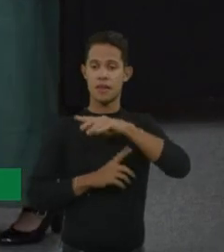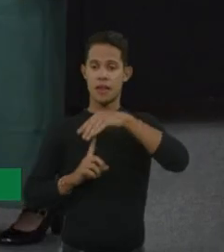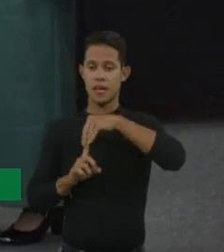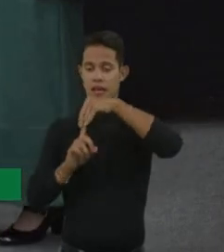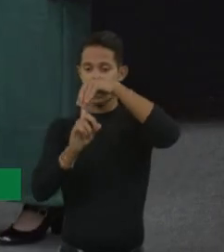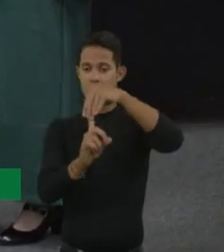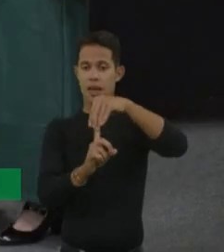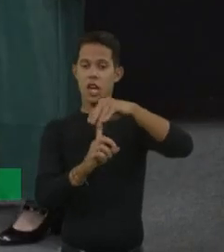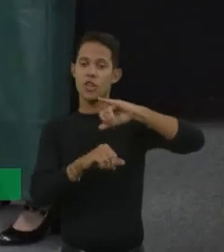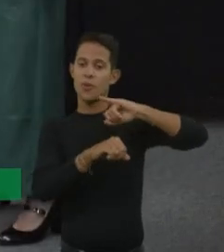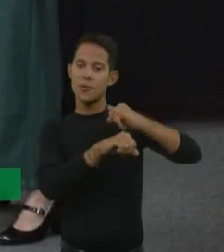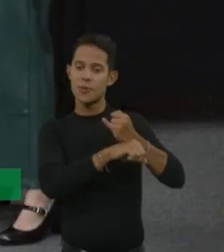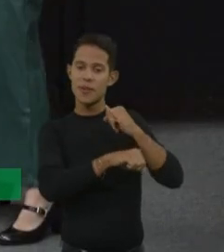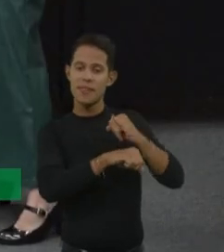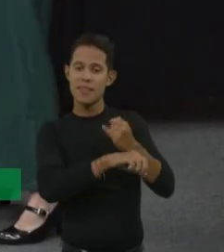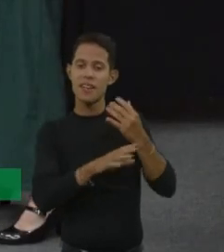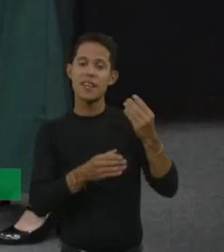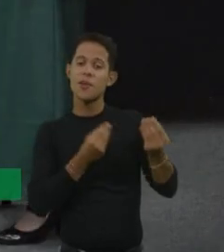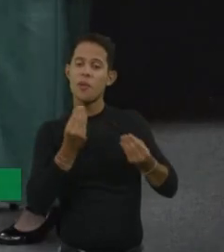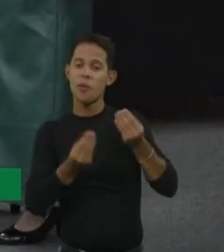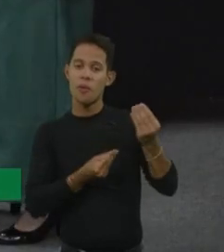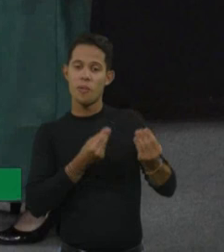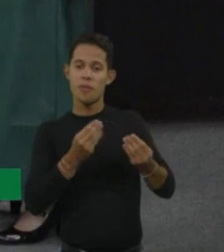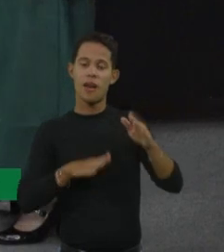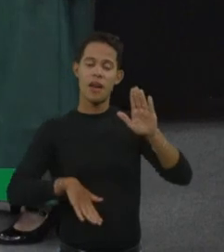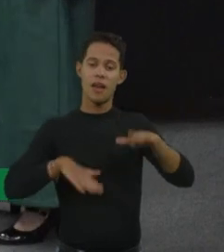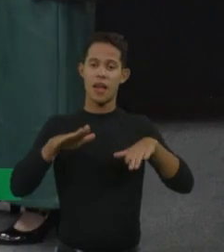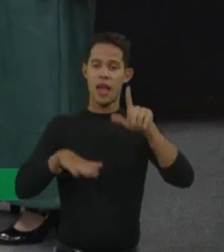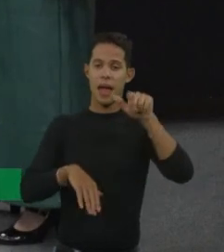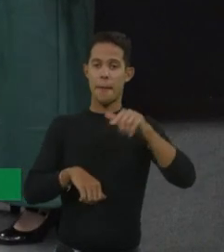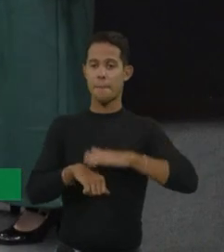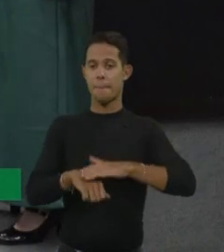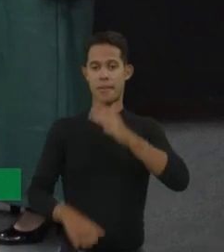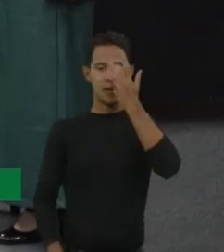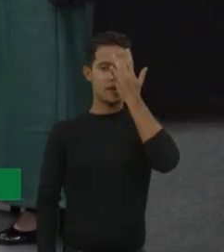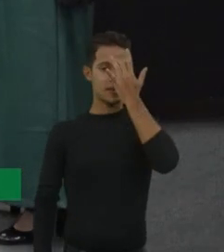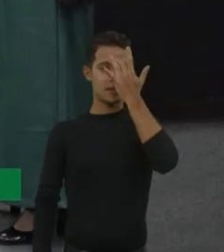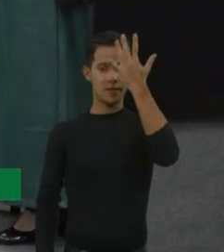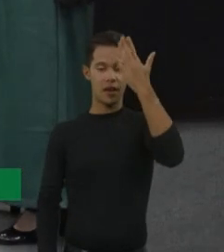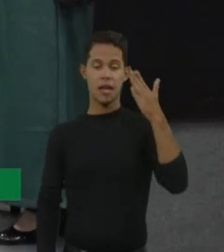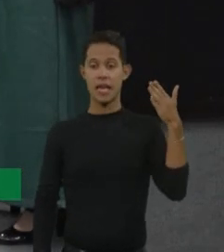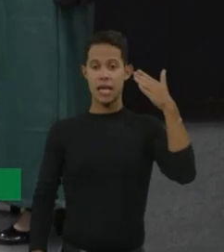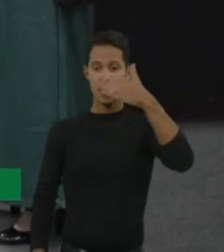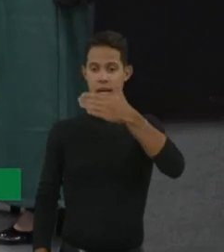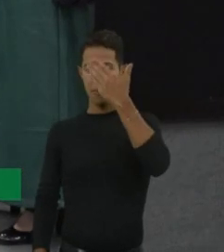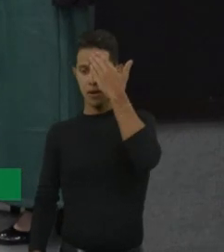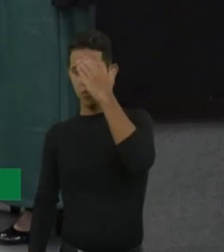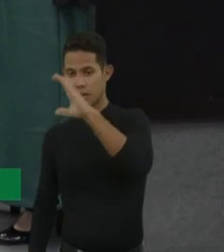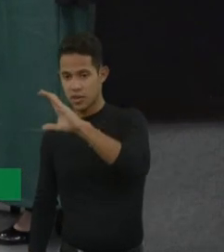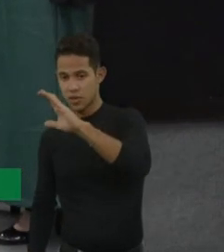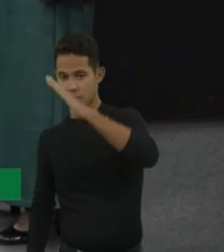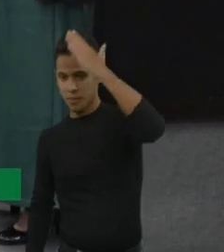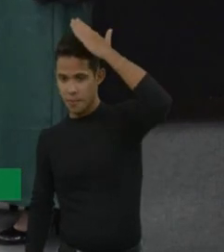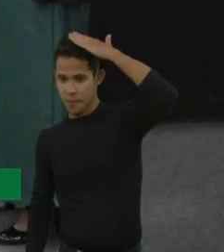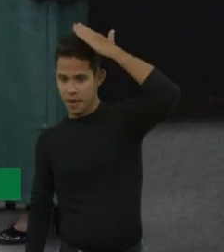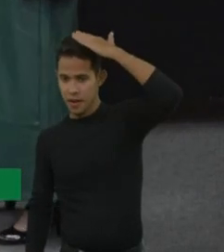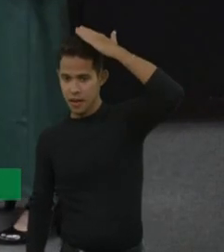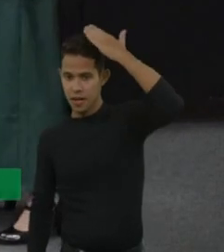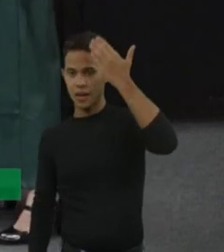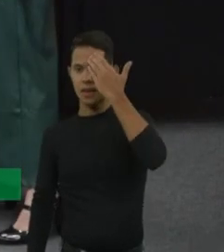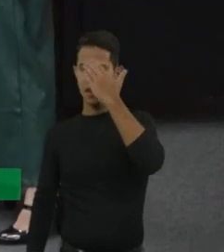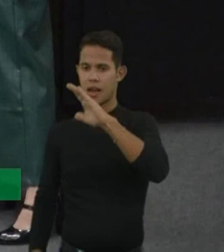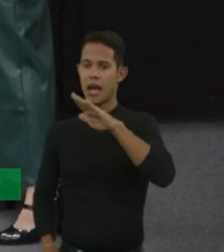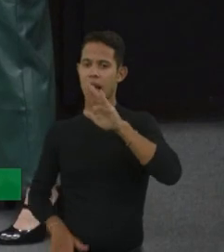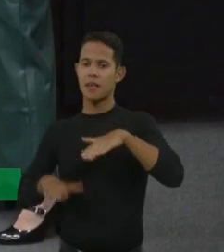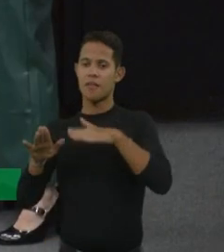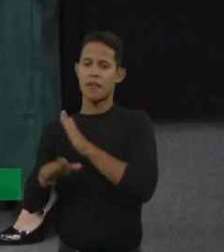é aquela questão, que nem eu brinco com Criciúma, né? Às vezes, é mais fácil ir para Curitiba e para o Paraná, né? Que nem Criciúma, às vezes, acaba